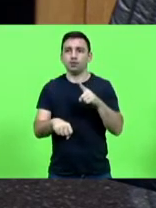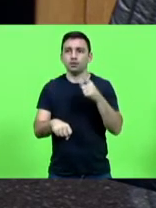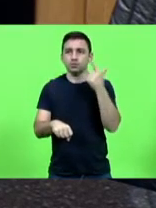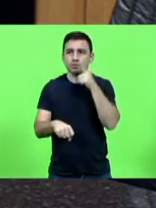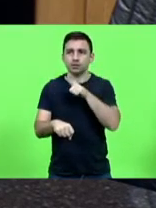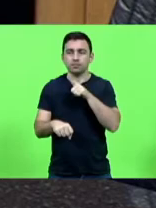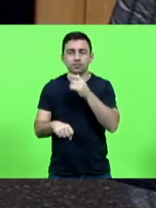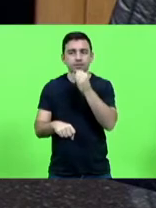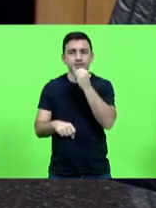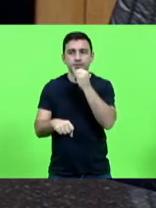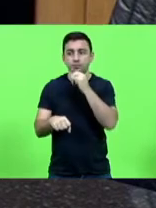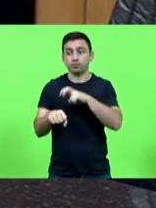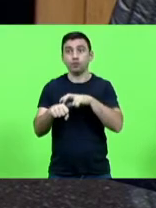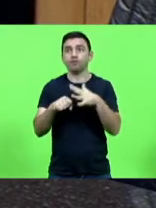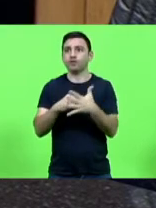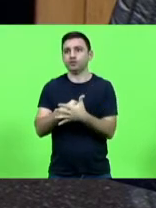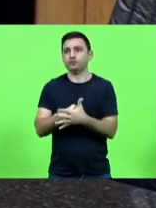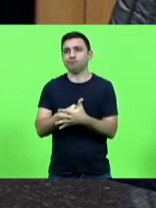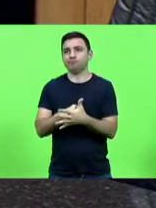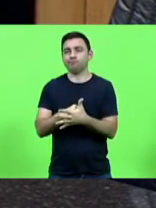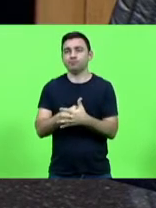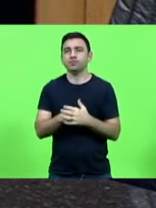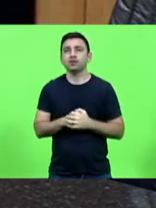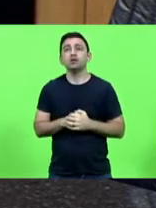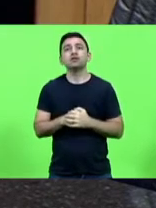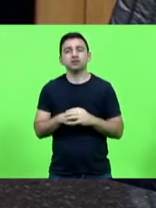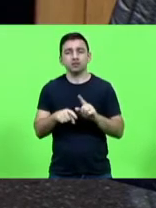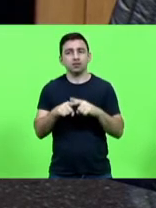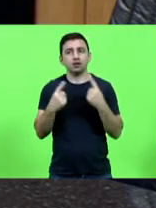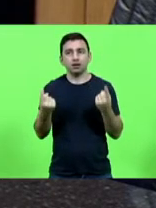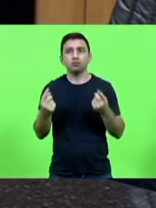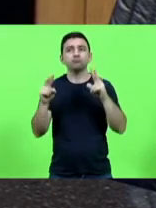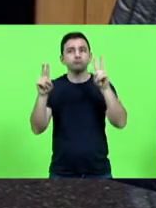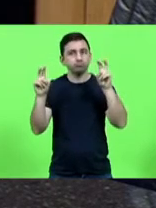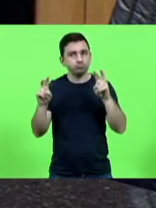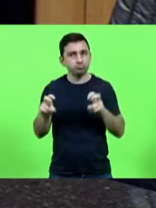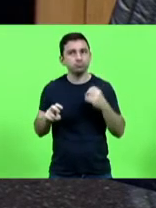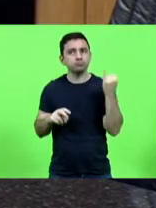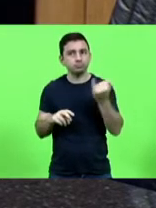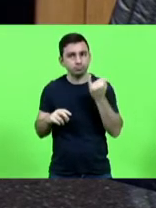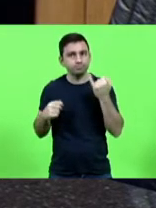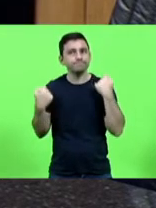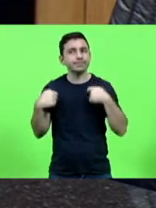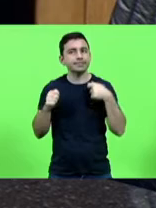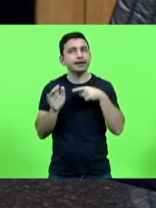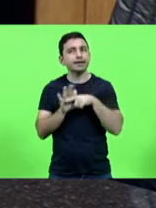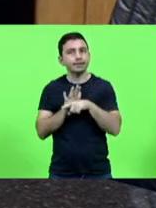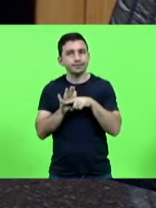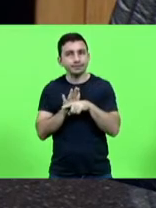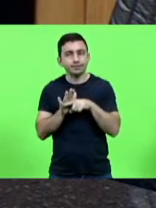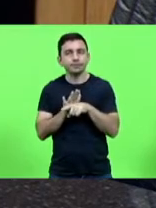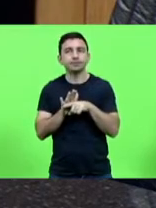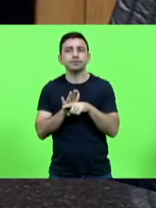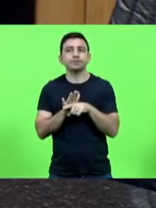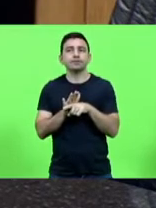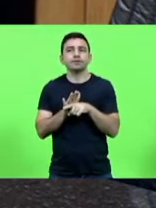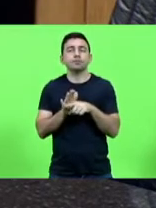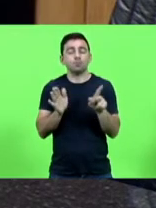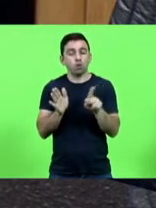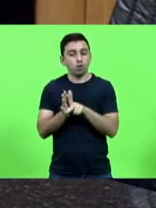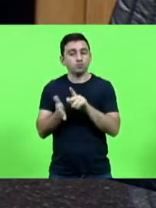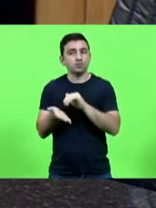da covid então senhor presidente essas questões são importantes acredito que deveriam ser analisados no âmbito da